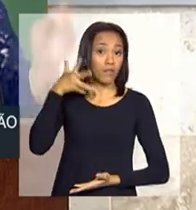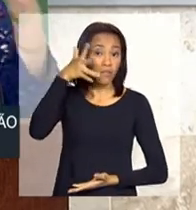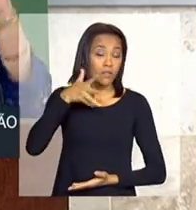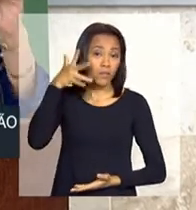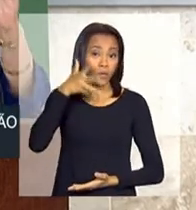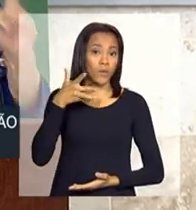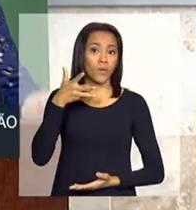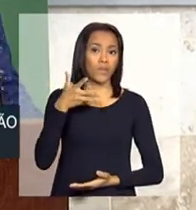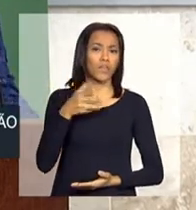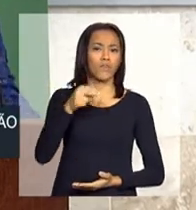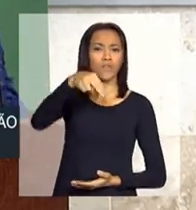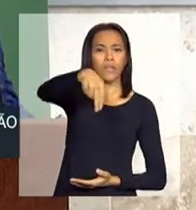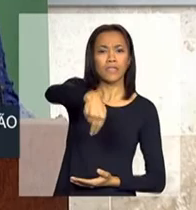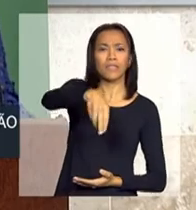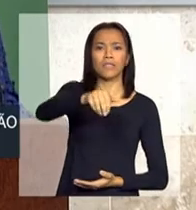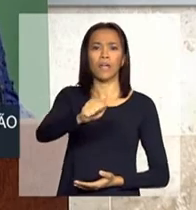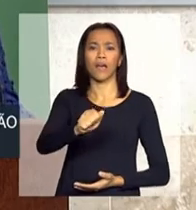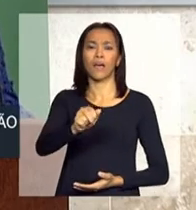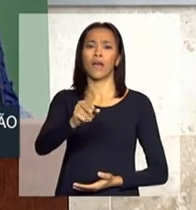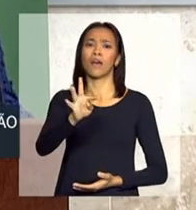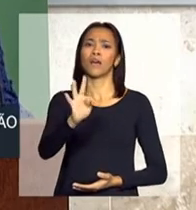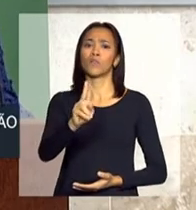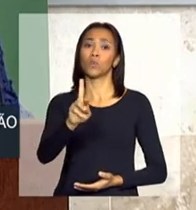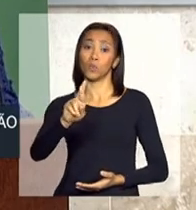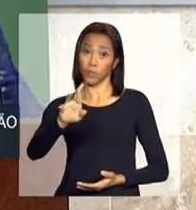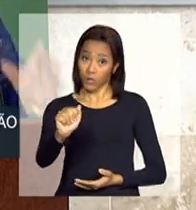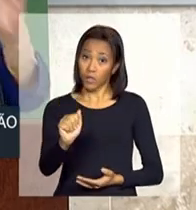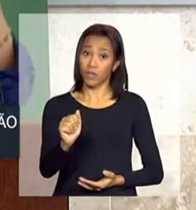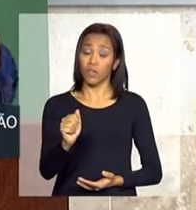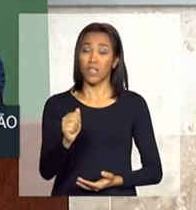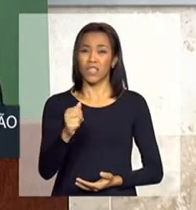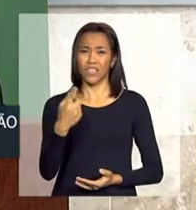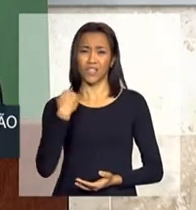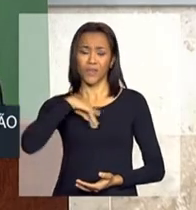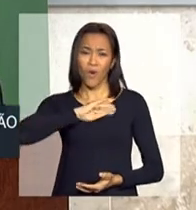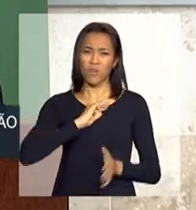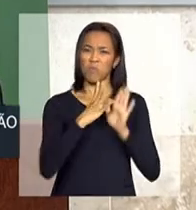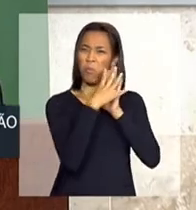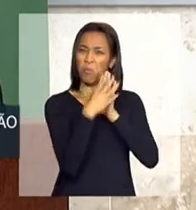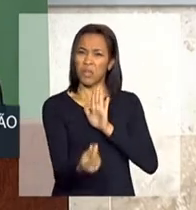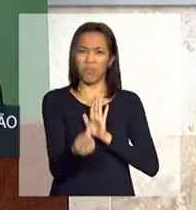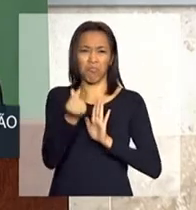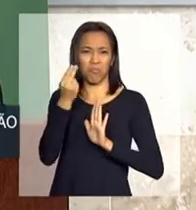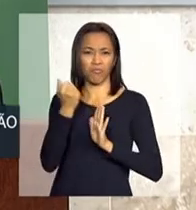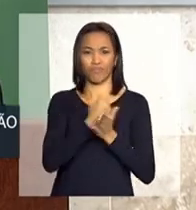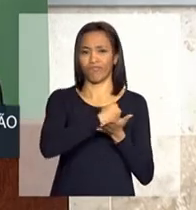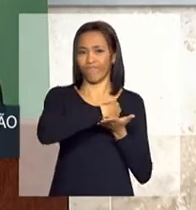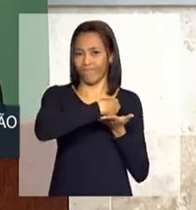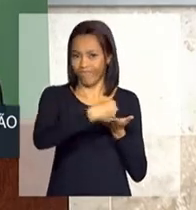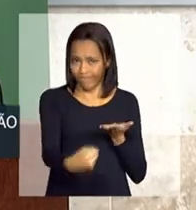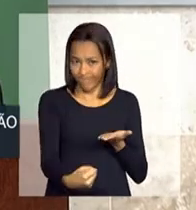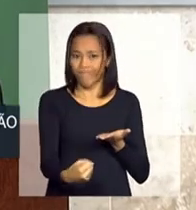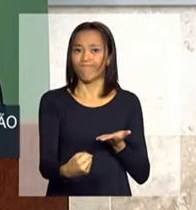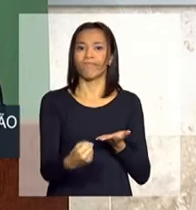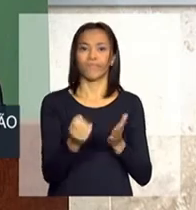foi da Natura, que falou que nós esgotamos um padrão de inovação